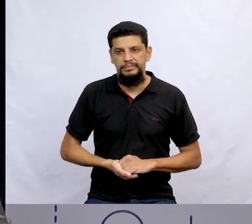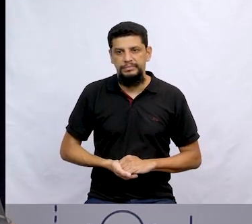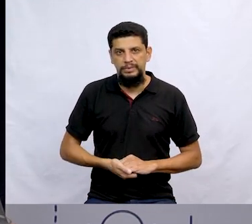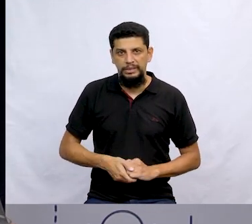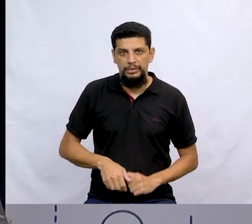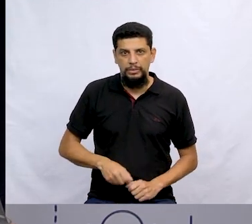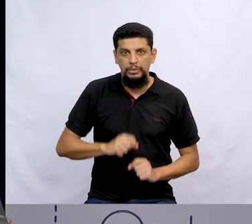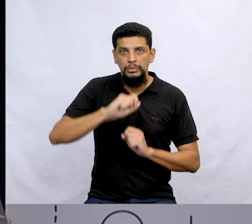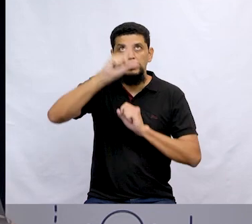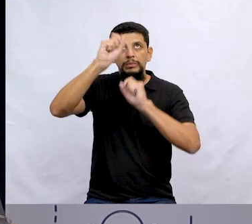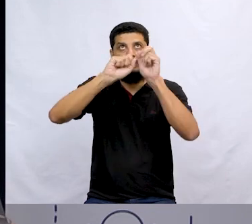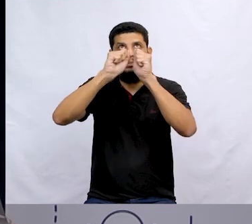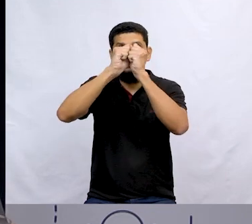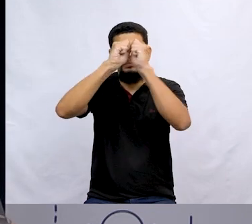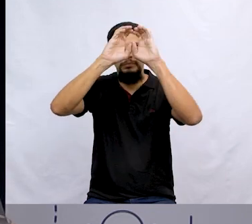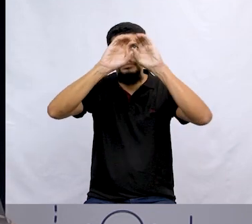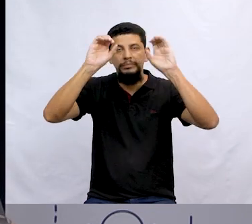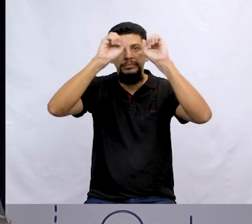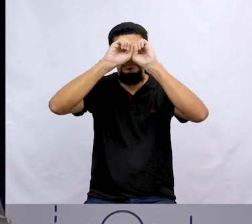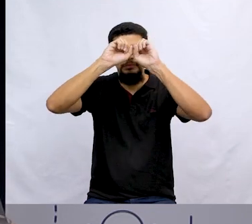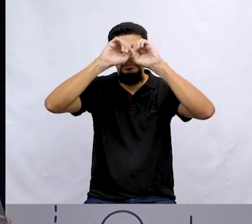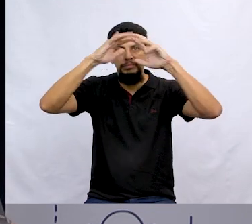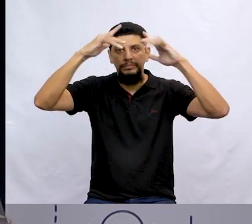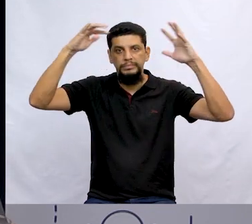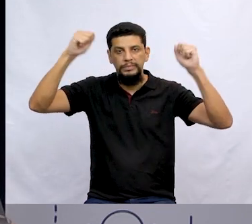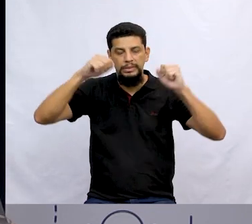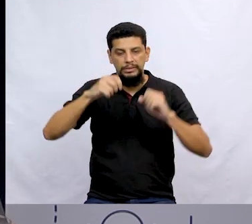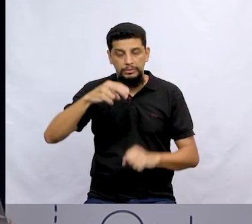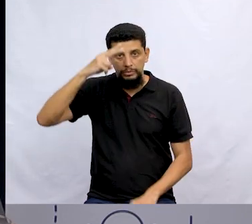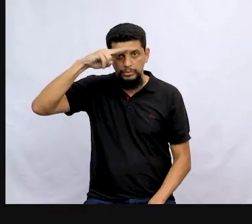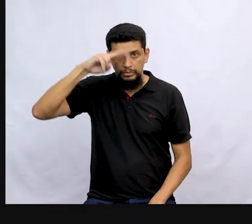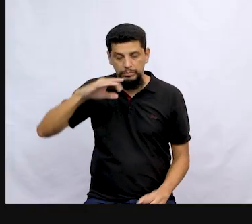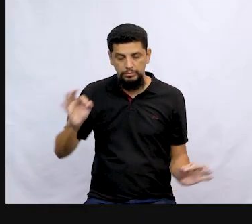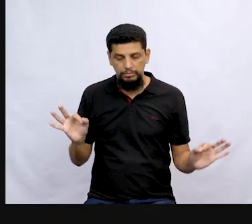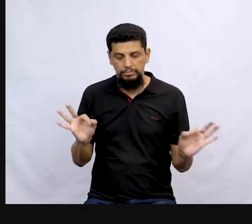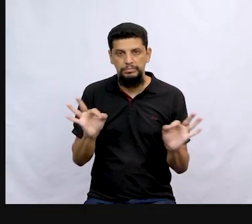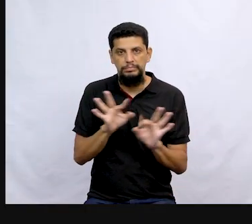Uma estrela no céu brilhou e esta história terminou.